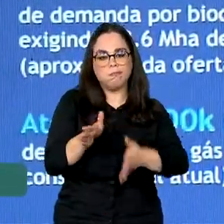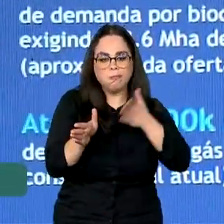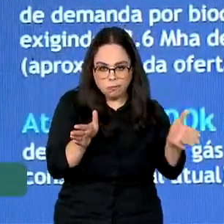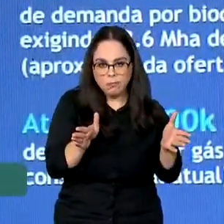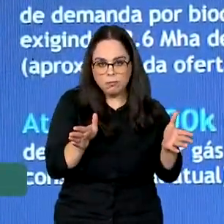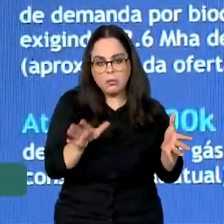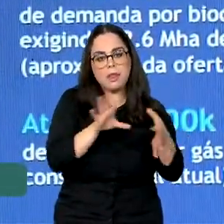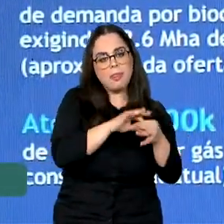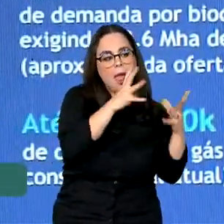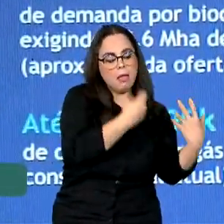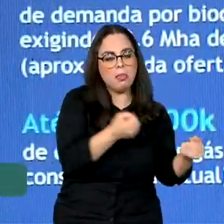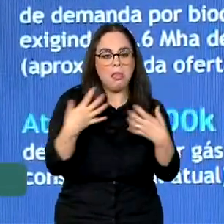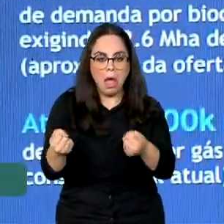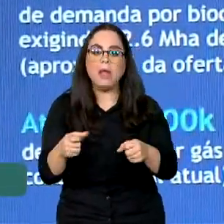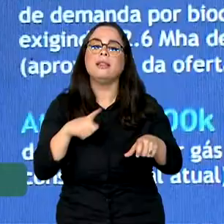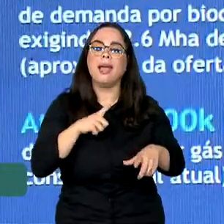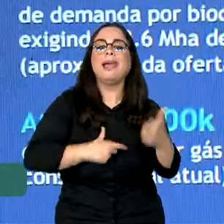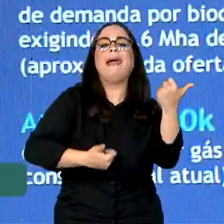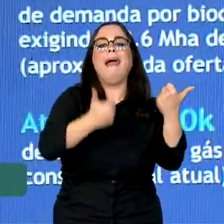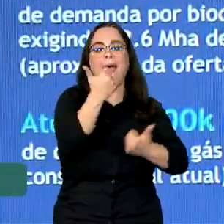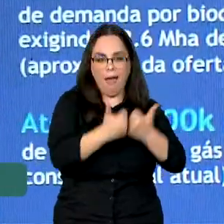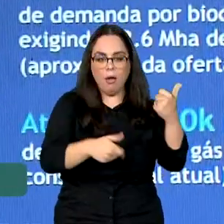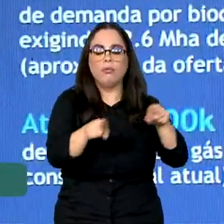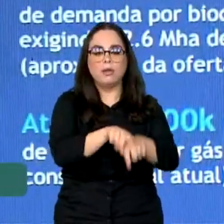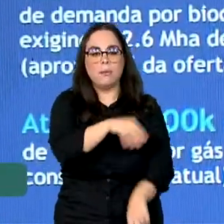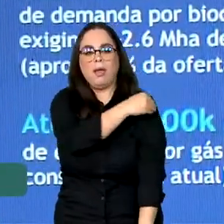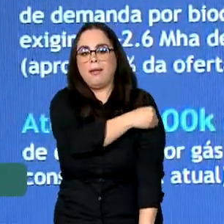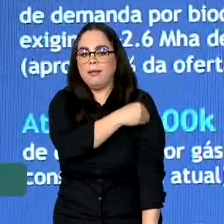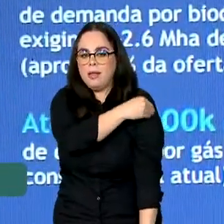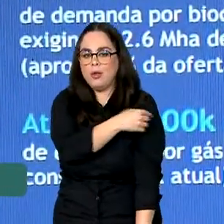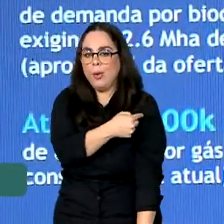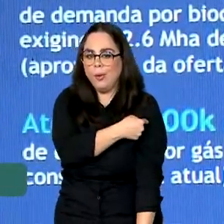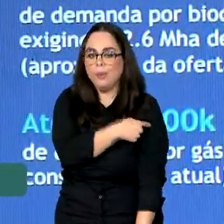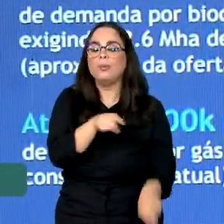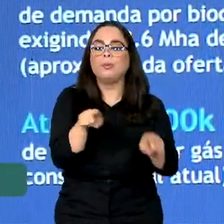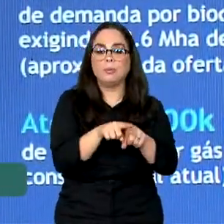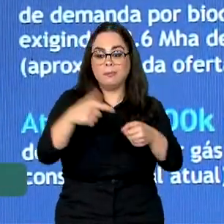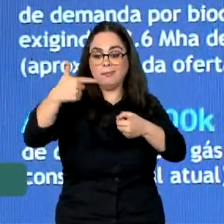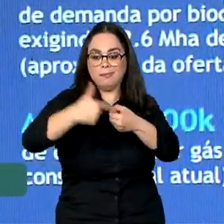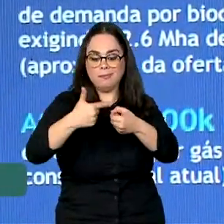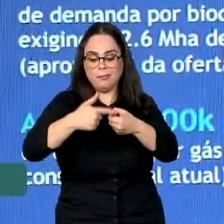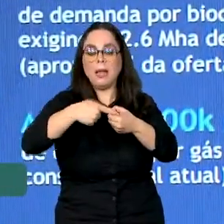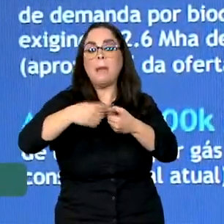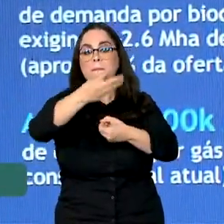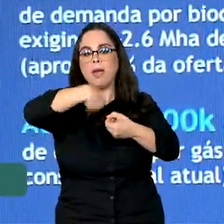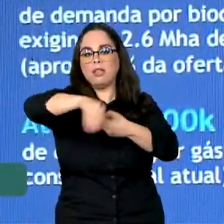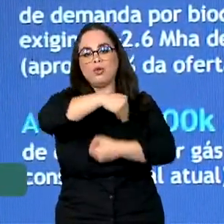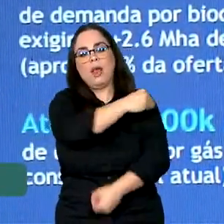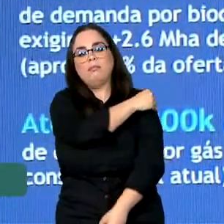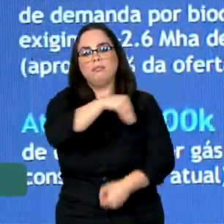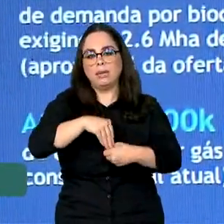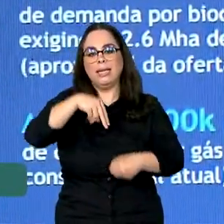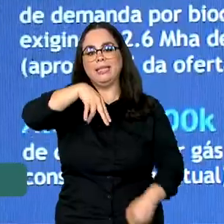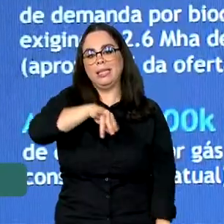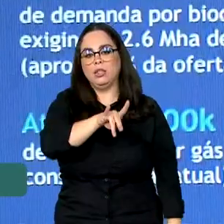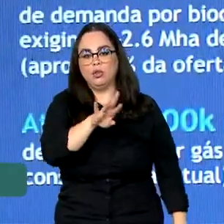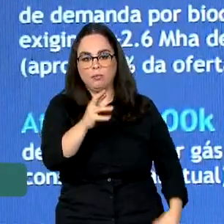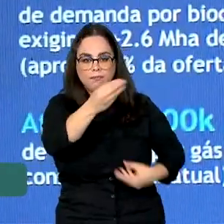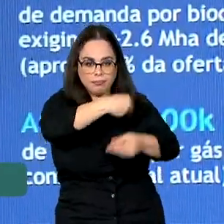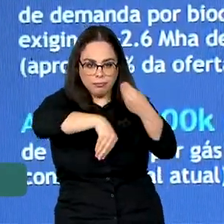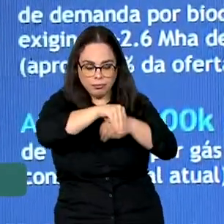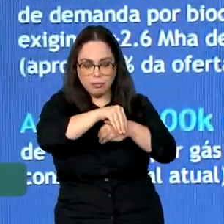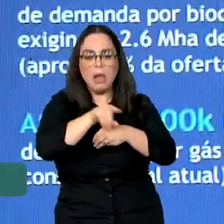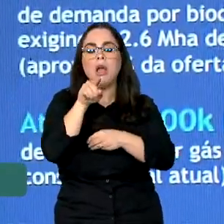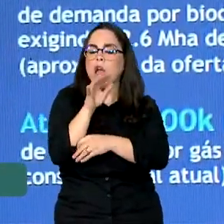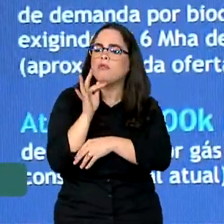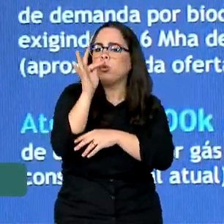o carro a etanol e temos a gasolina com etanol a nidro. E o combustível do